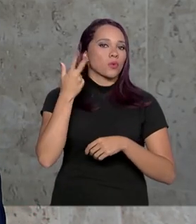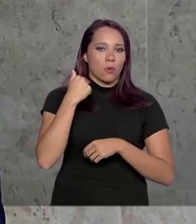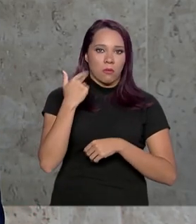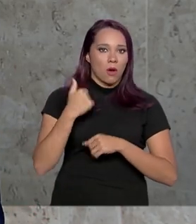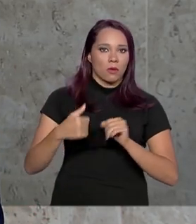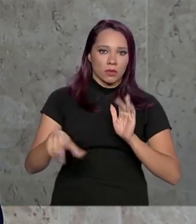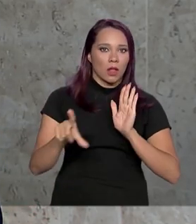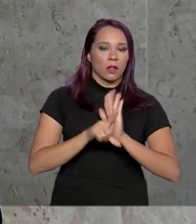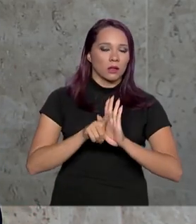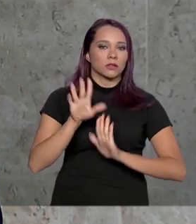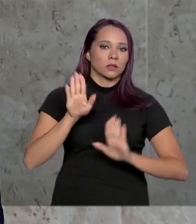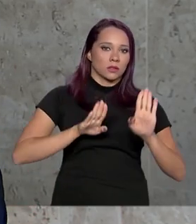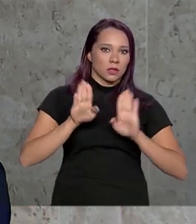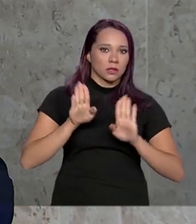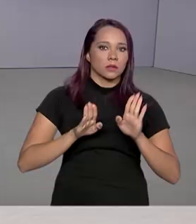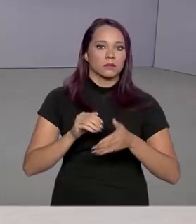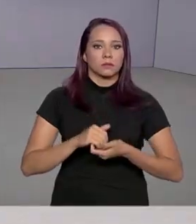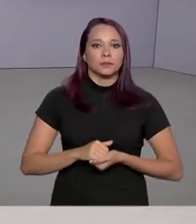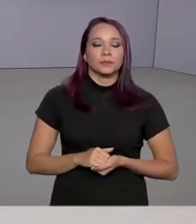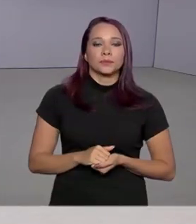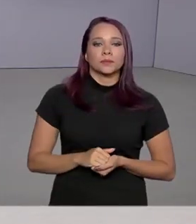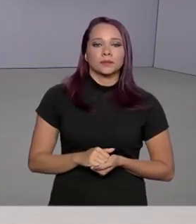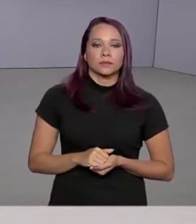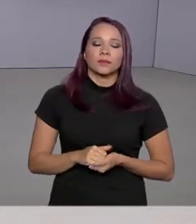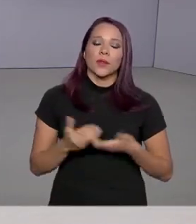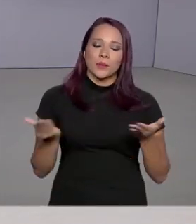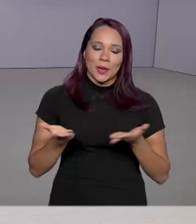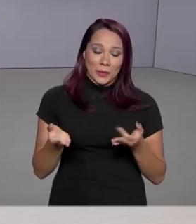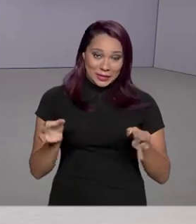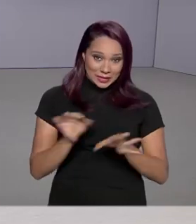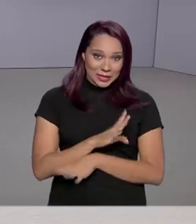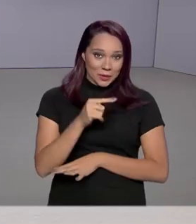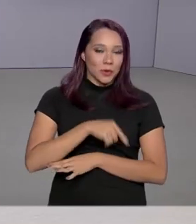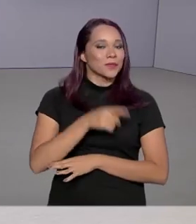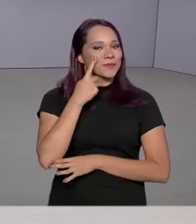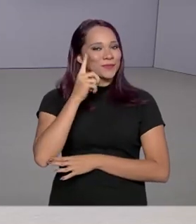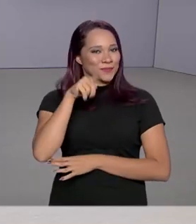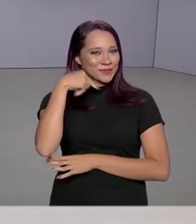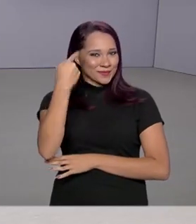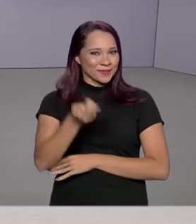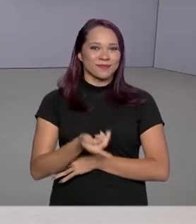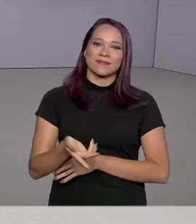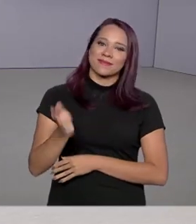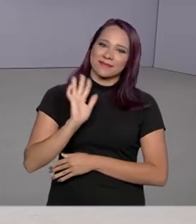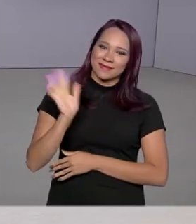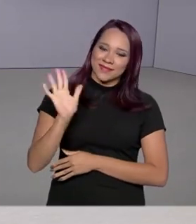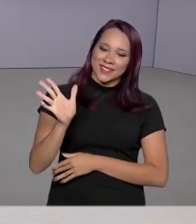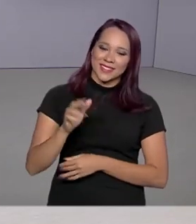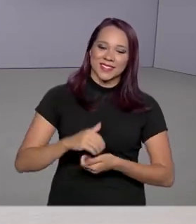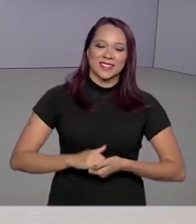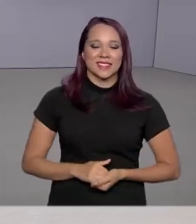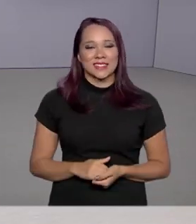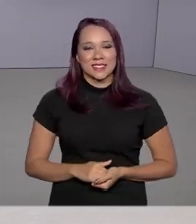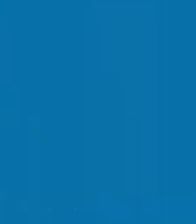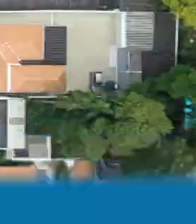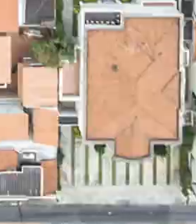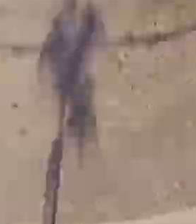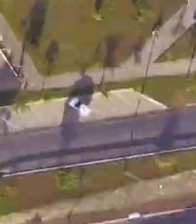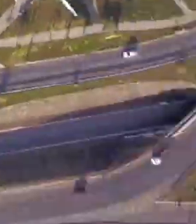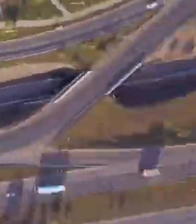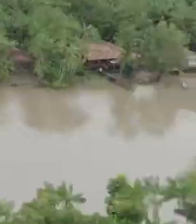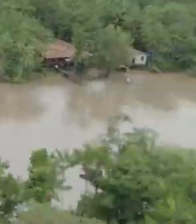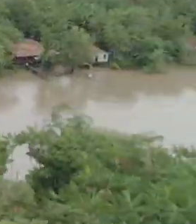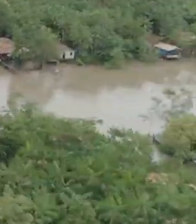de licitações e compras. A gente fica por aqui, nos vemos na próxima edição. Até lá! Tchau!